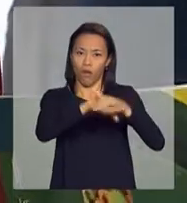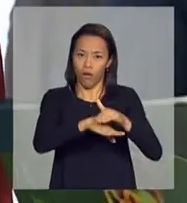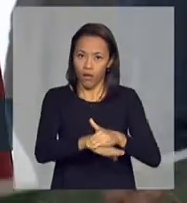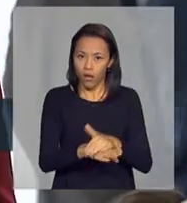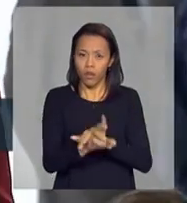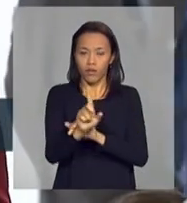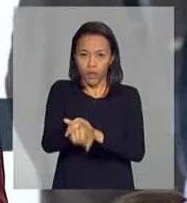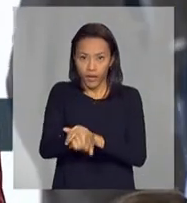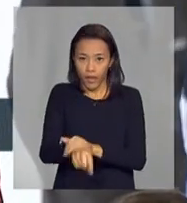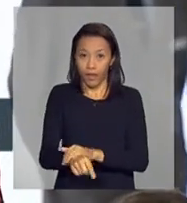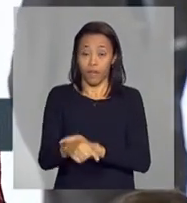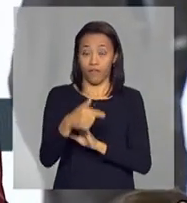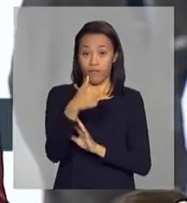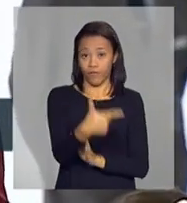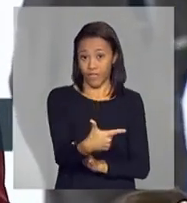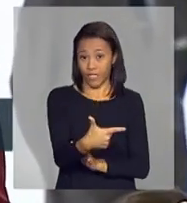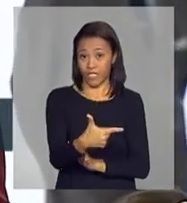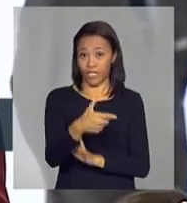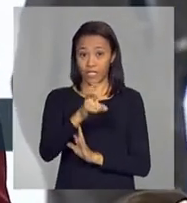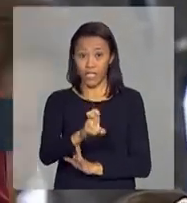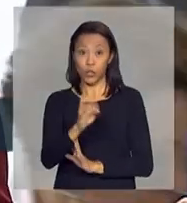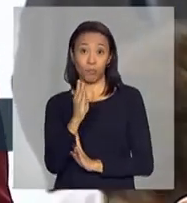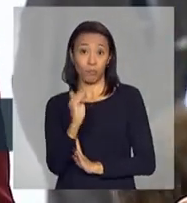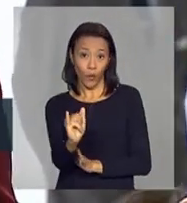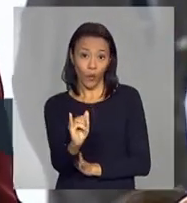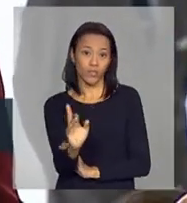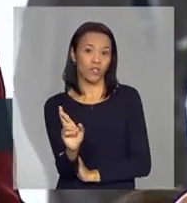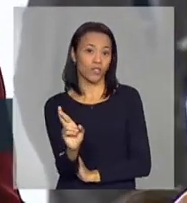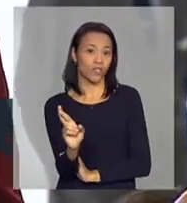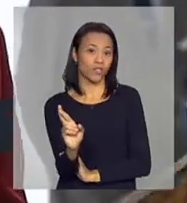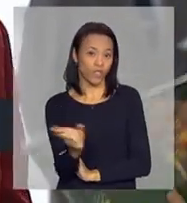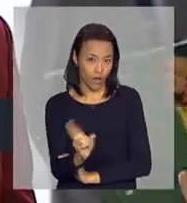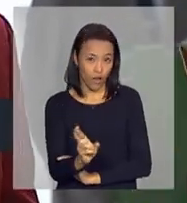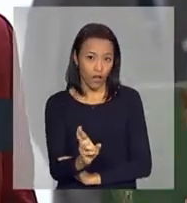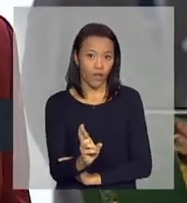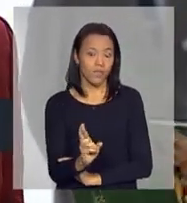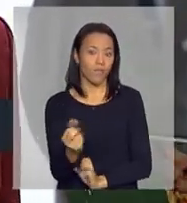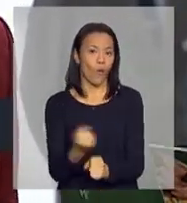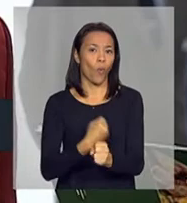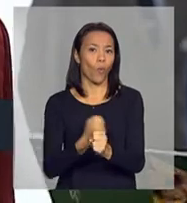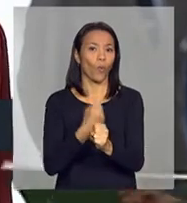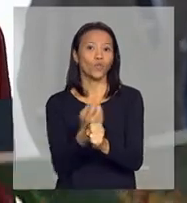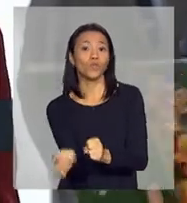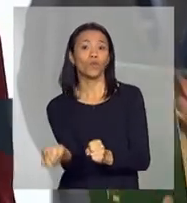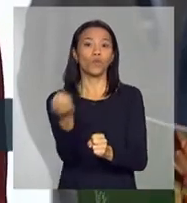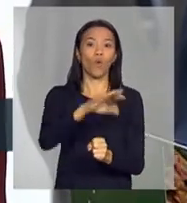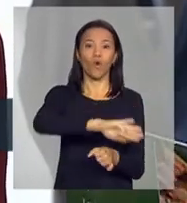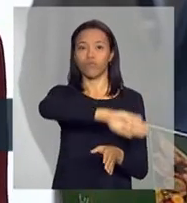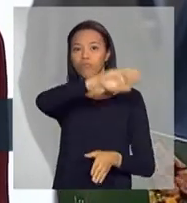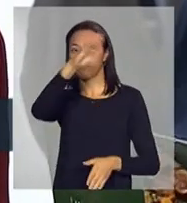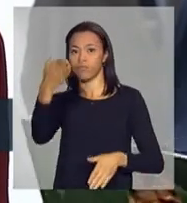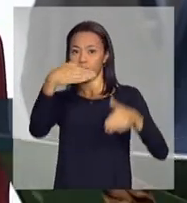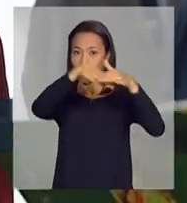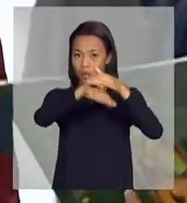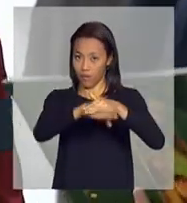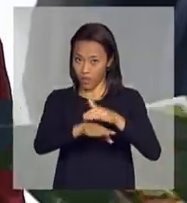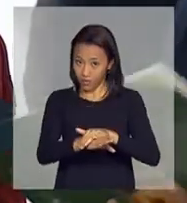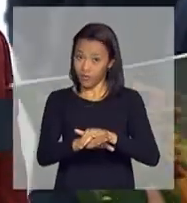25 bilhões de reais para construir novos armazéns privados